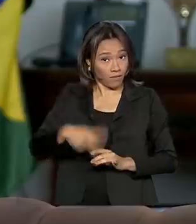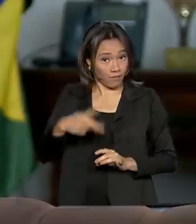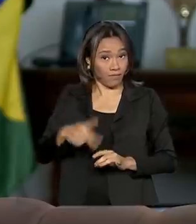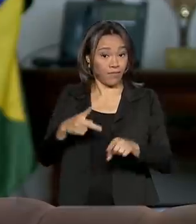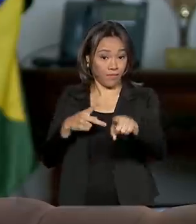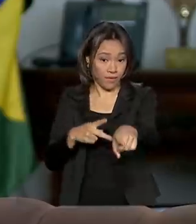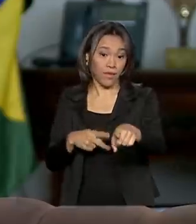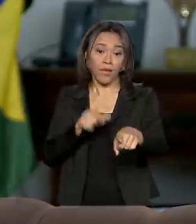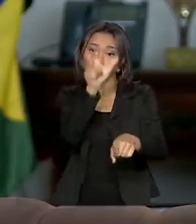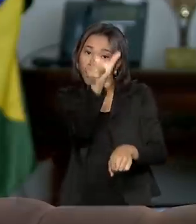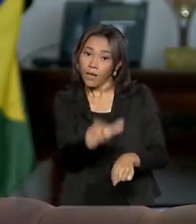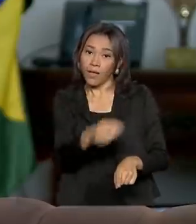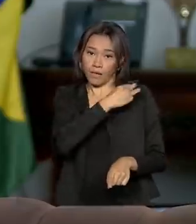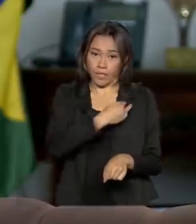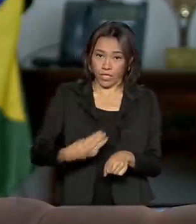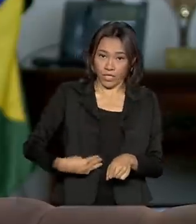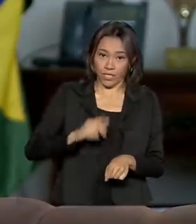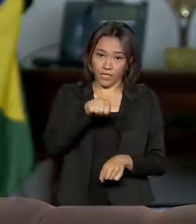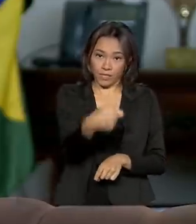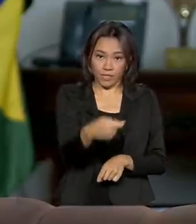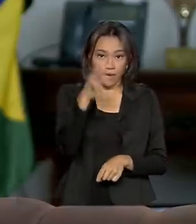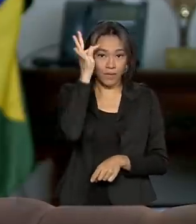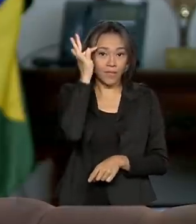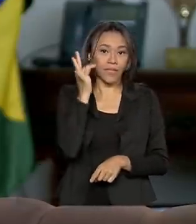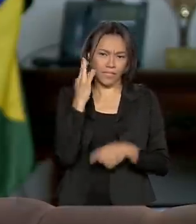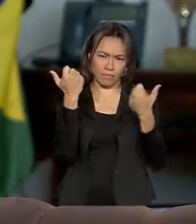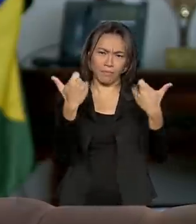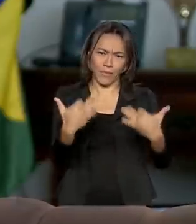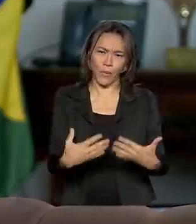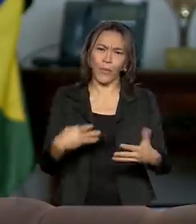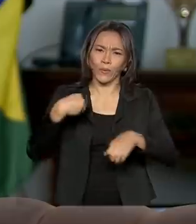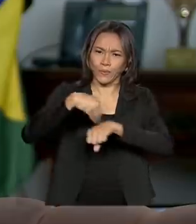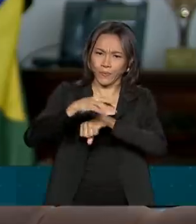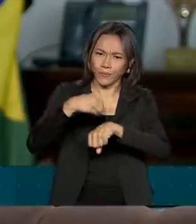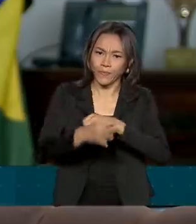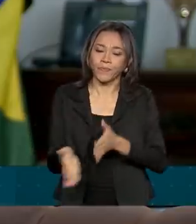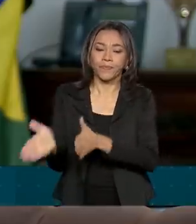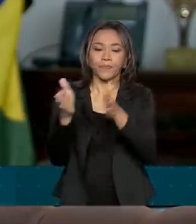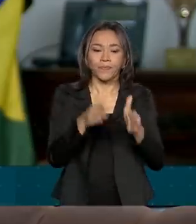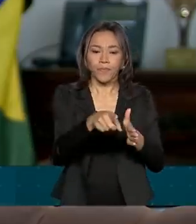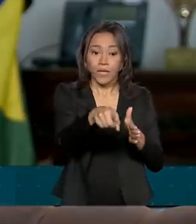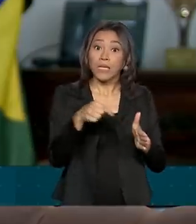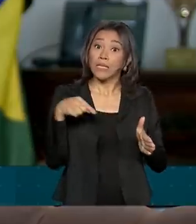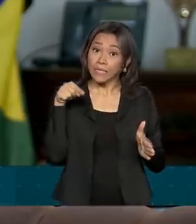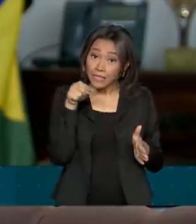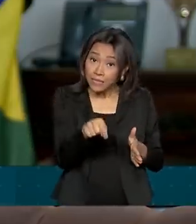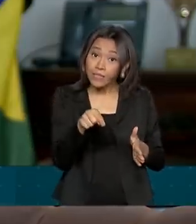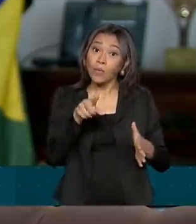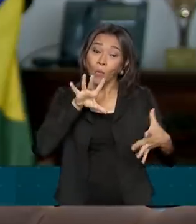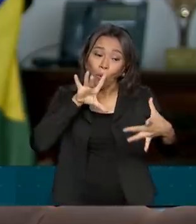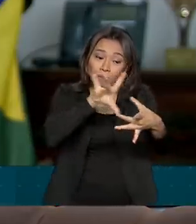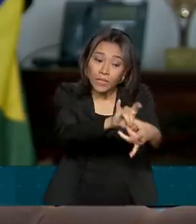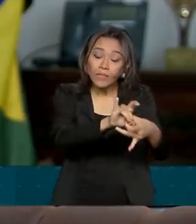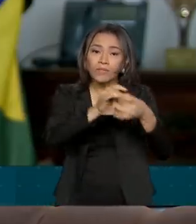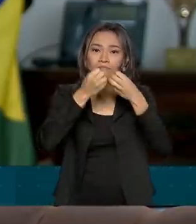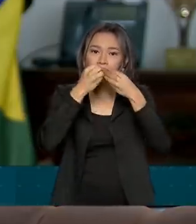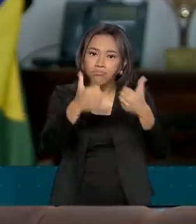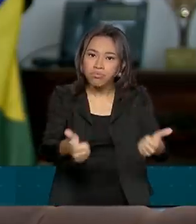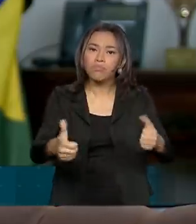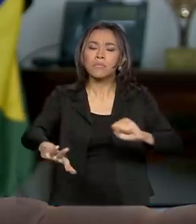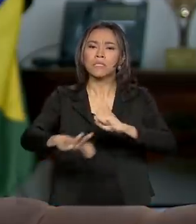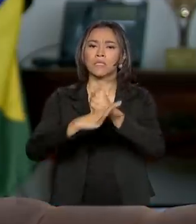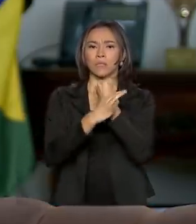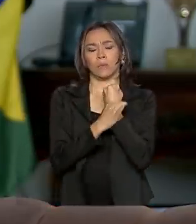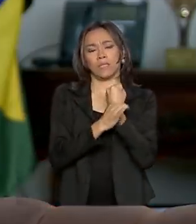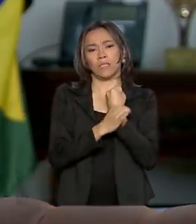a ministra Tereza Cristina comentou os dados. É uma conjuntura favorável que traz segurança para que o